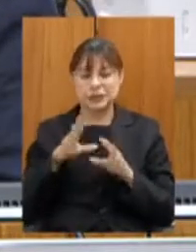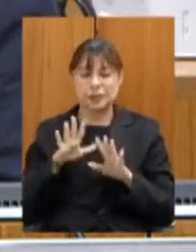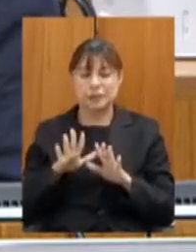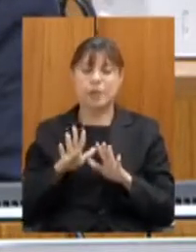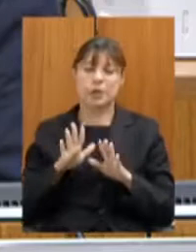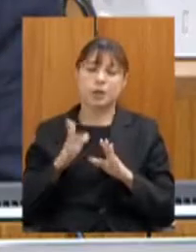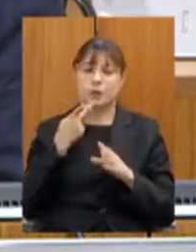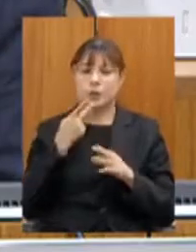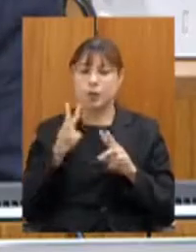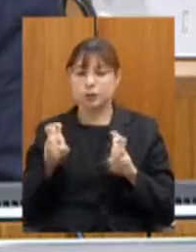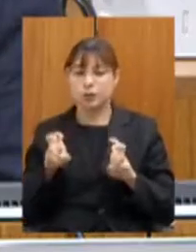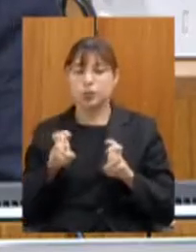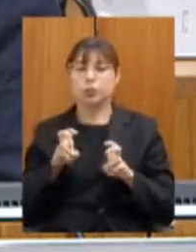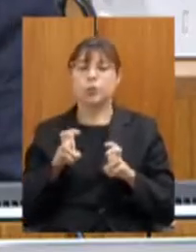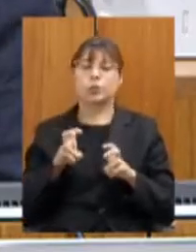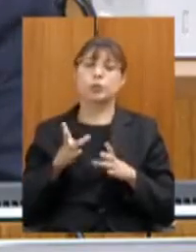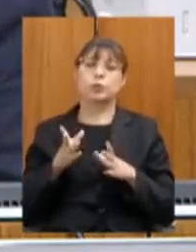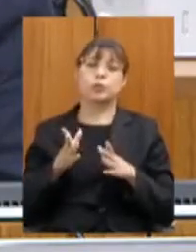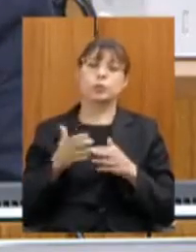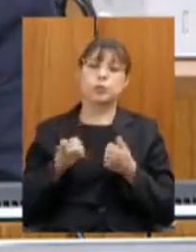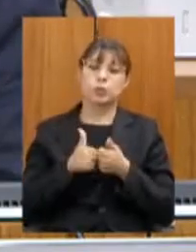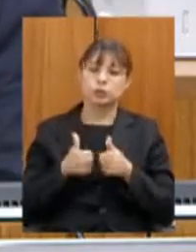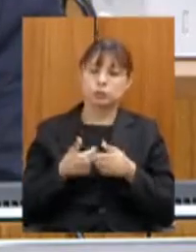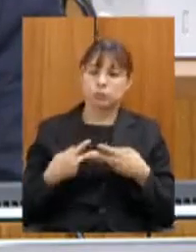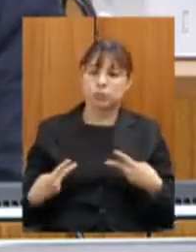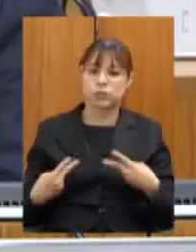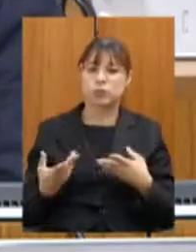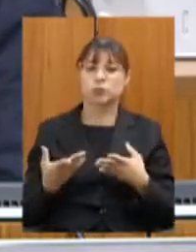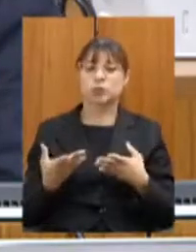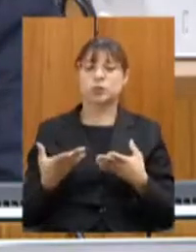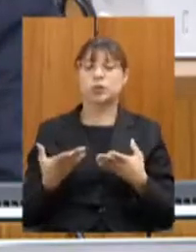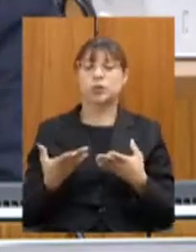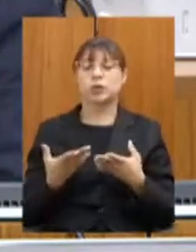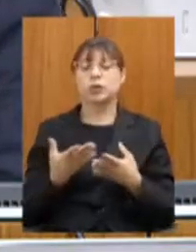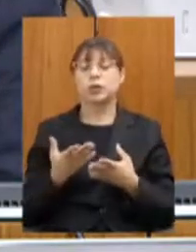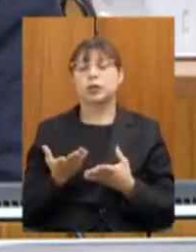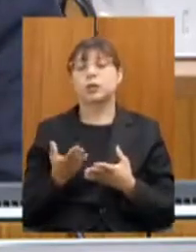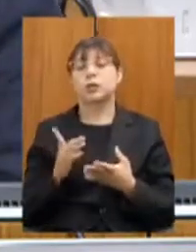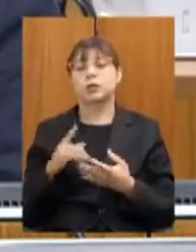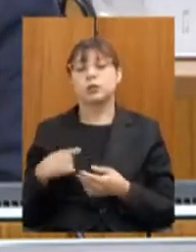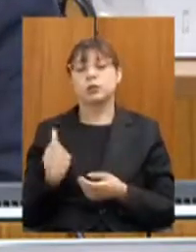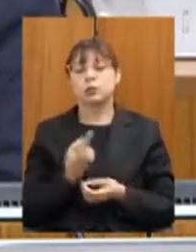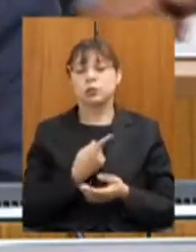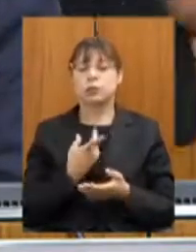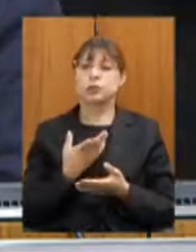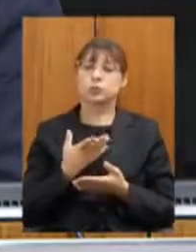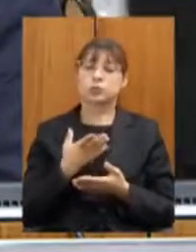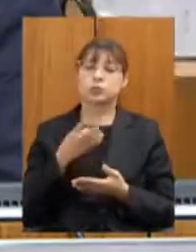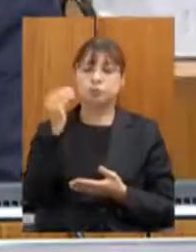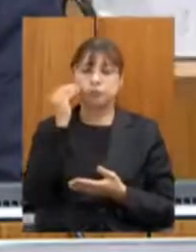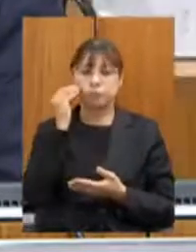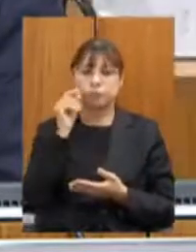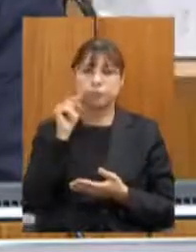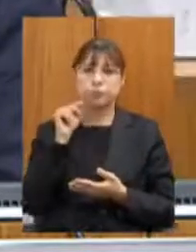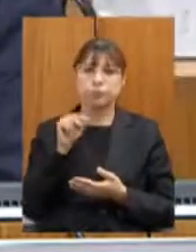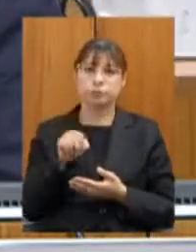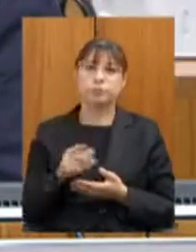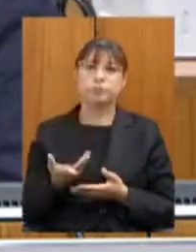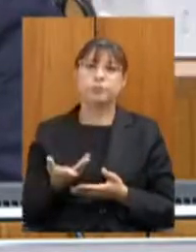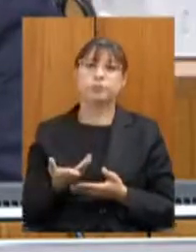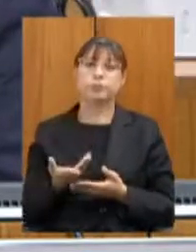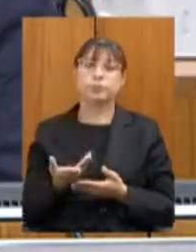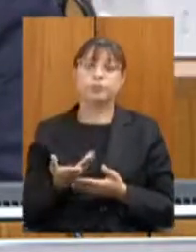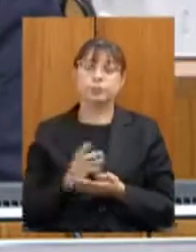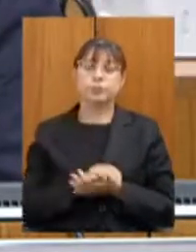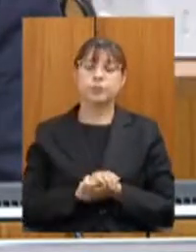coletivo, atrapalhavam a prestação de serviços, lançamos isso para subsídio, subsídio da tomada de